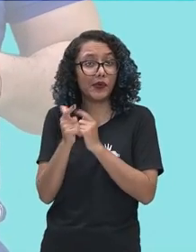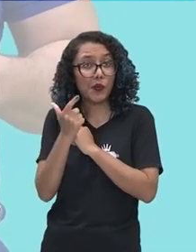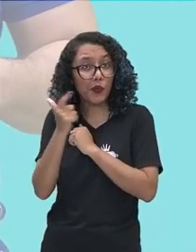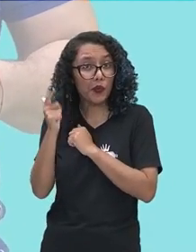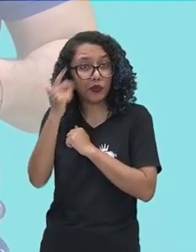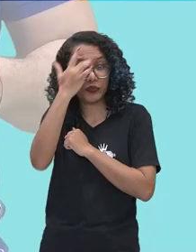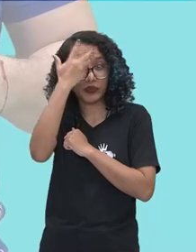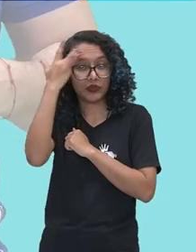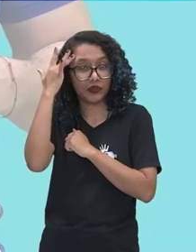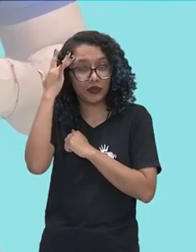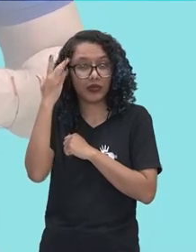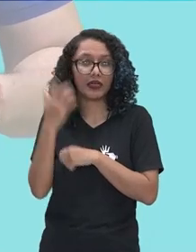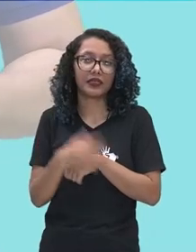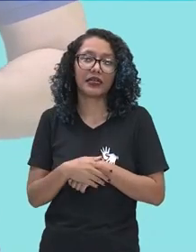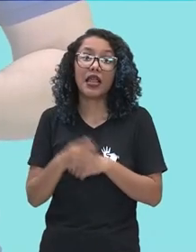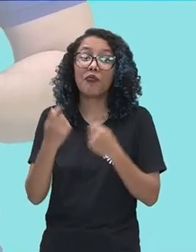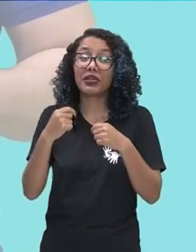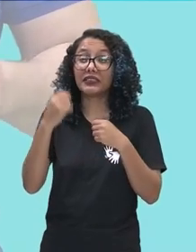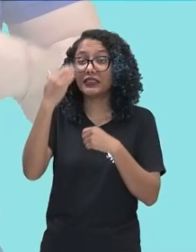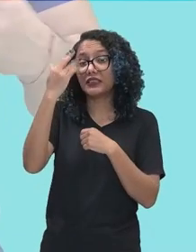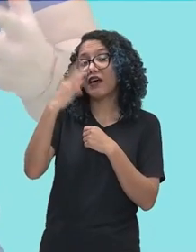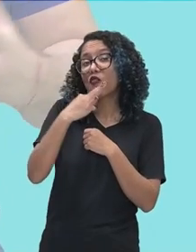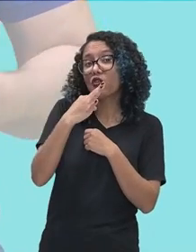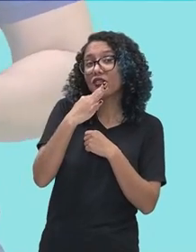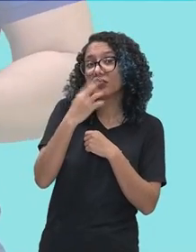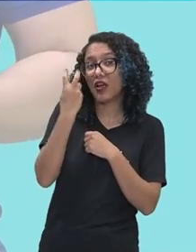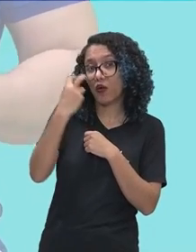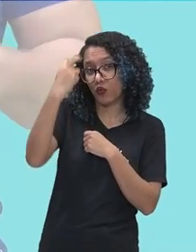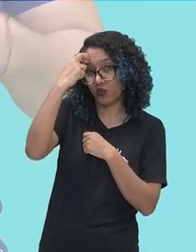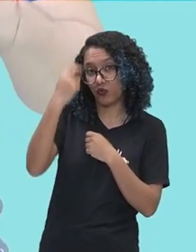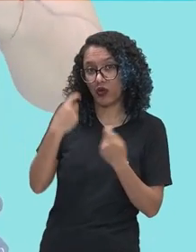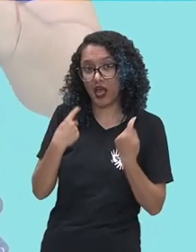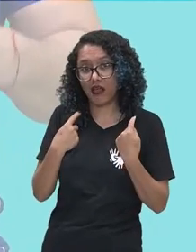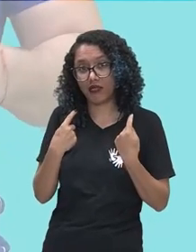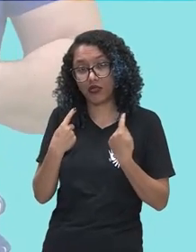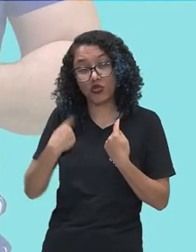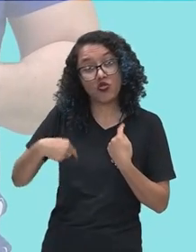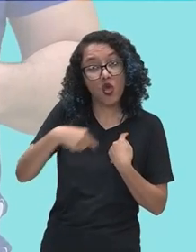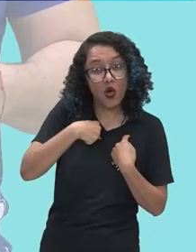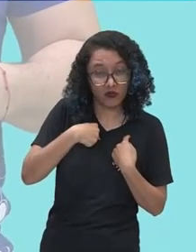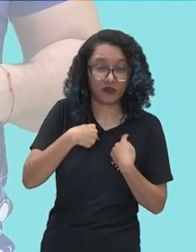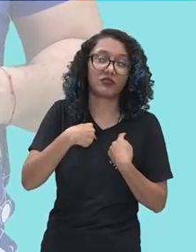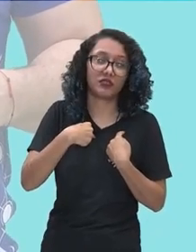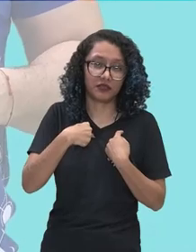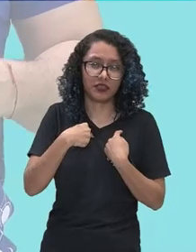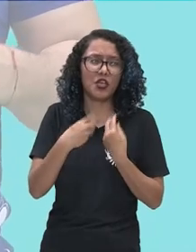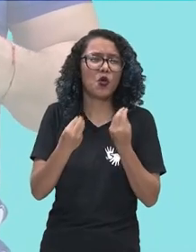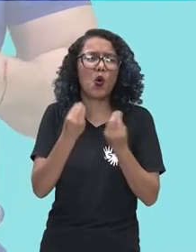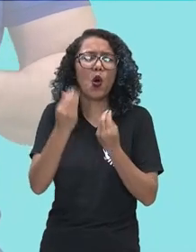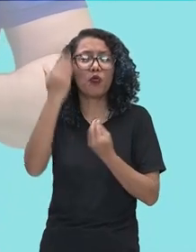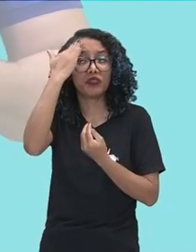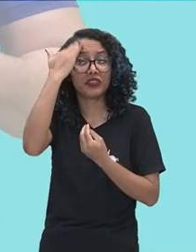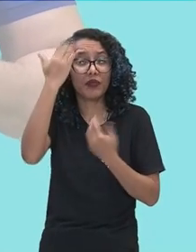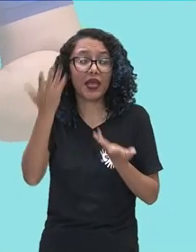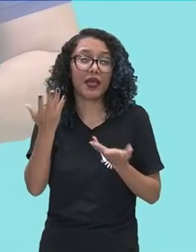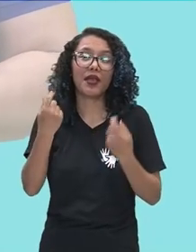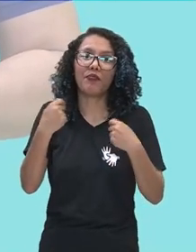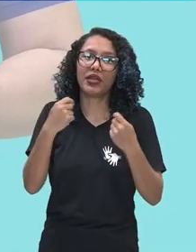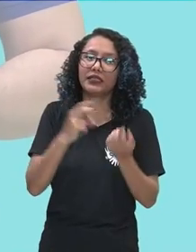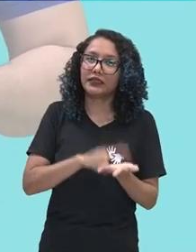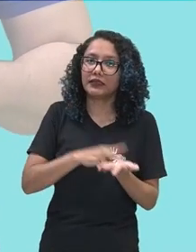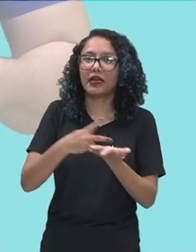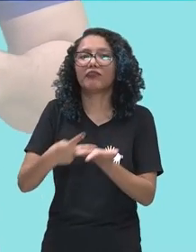precisam saber da nossa cultura. E como que vai saber? Vai saber através de tradução de